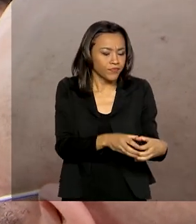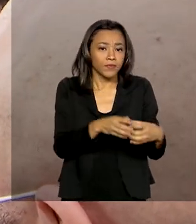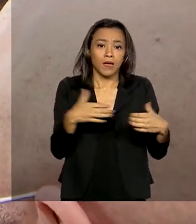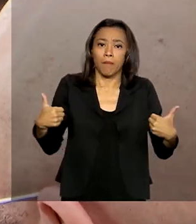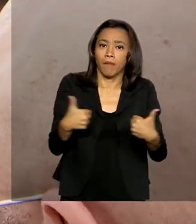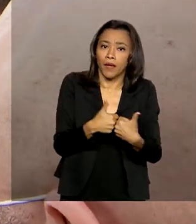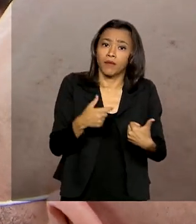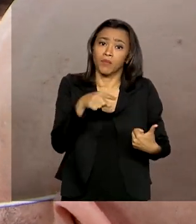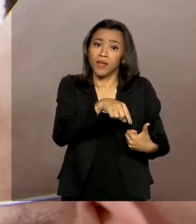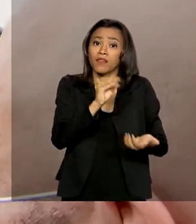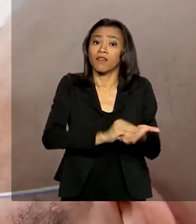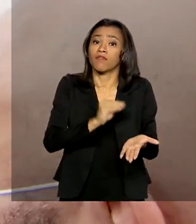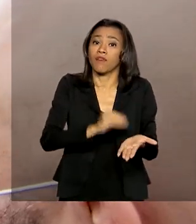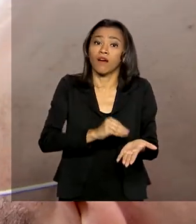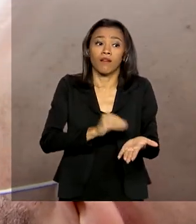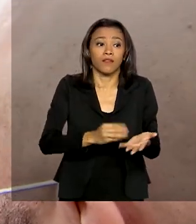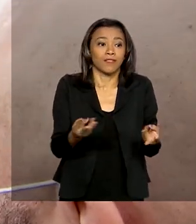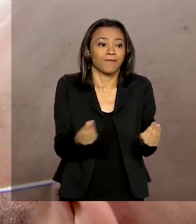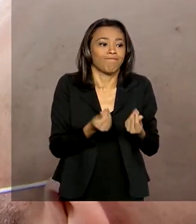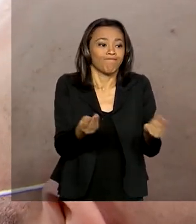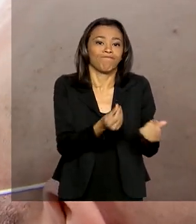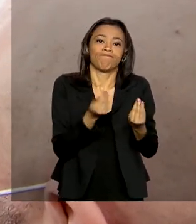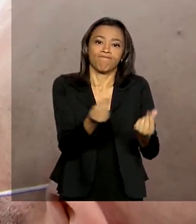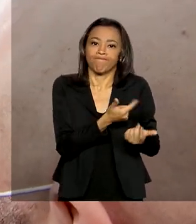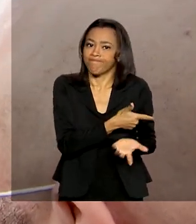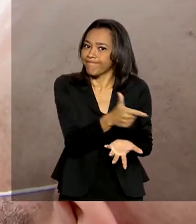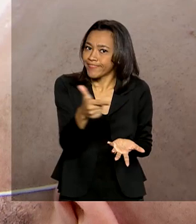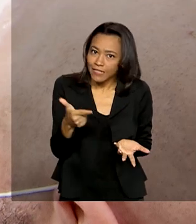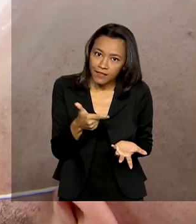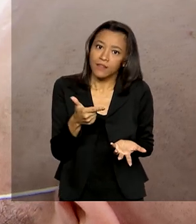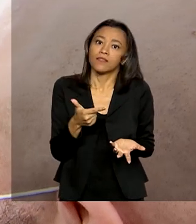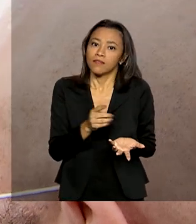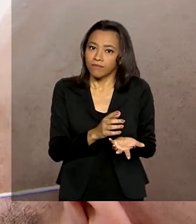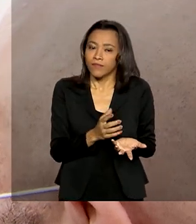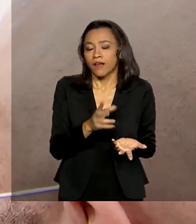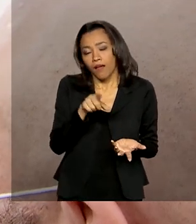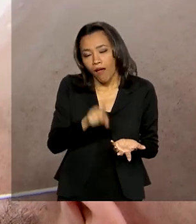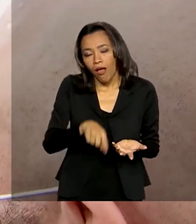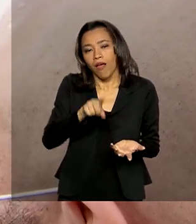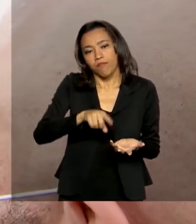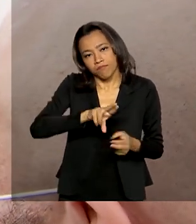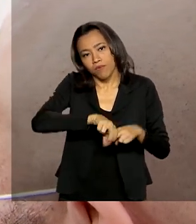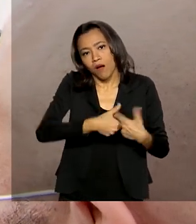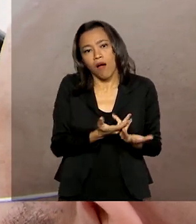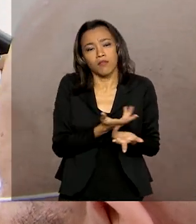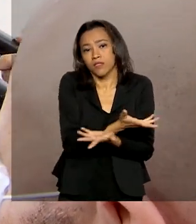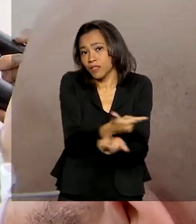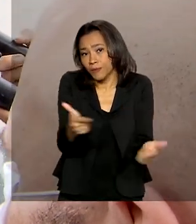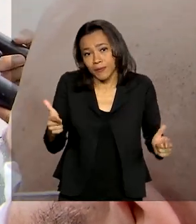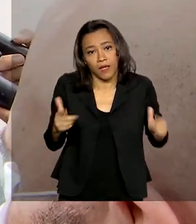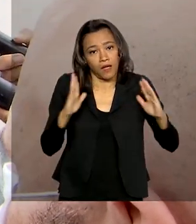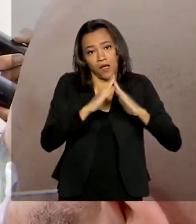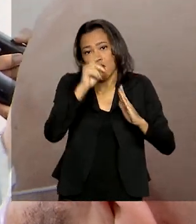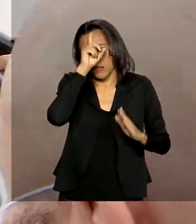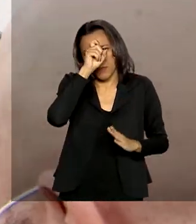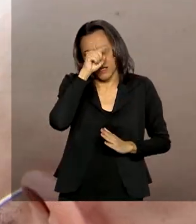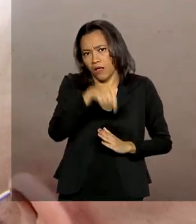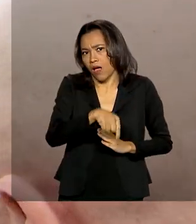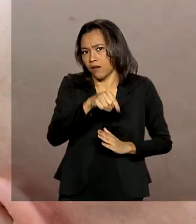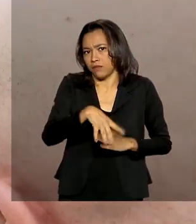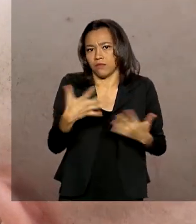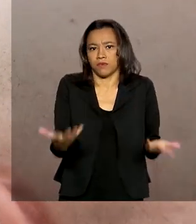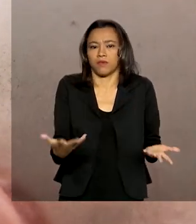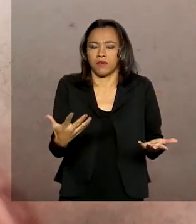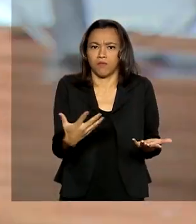desassistência. E a desassistência, ela ocorre, basicamente, porque você não tem unidades hospitalares de média e alta